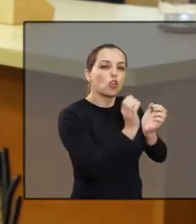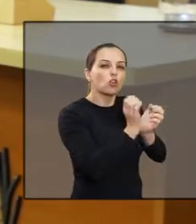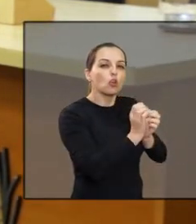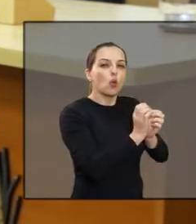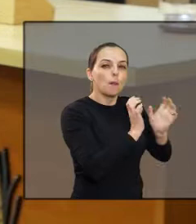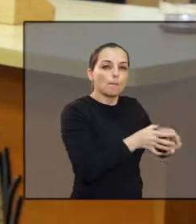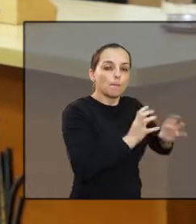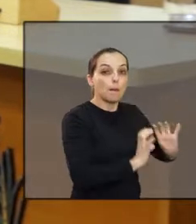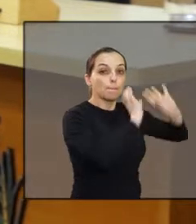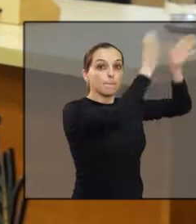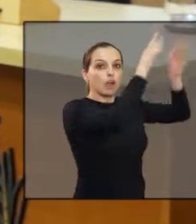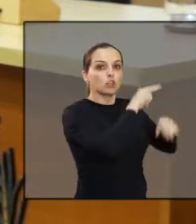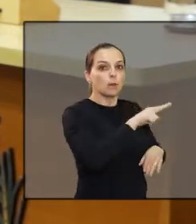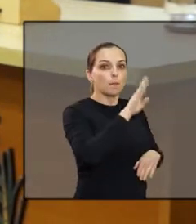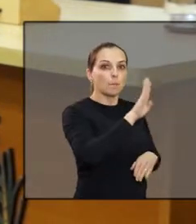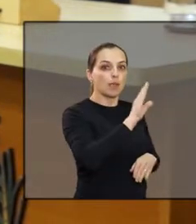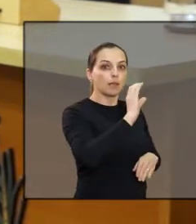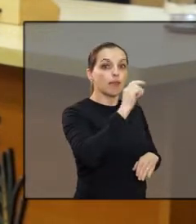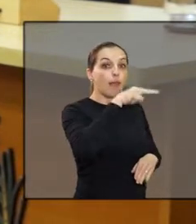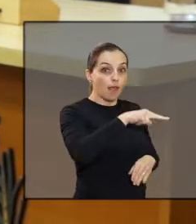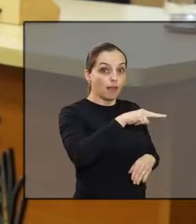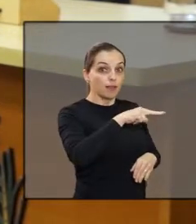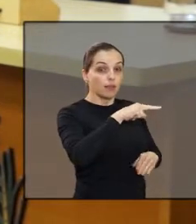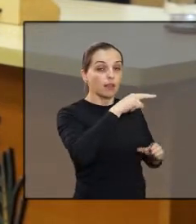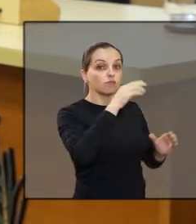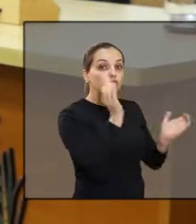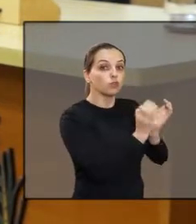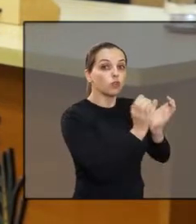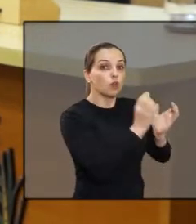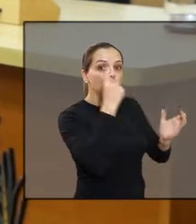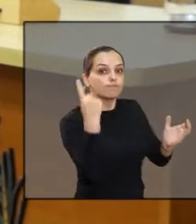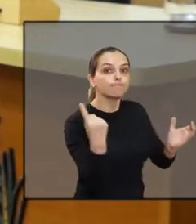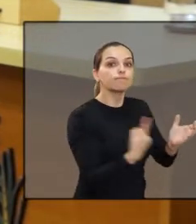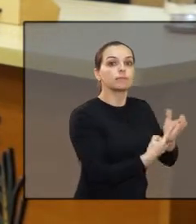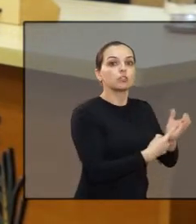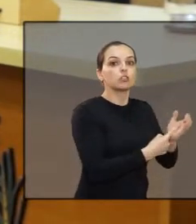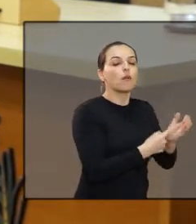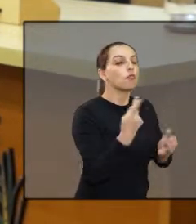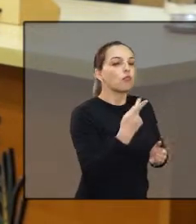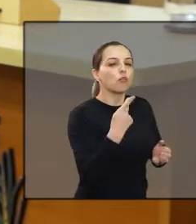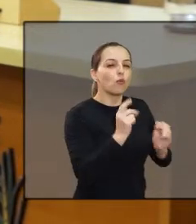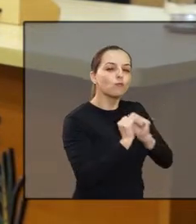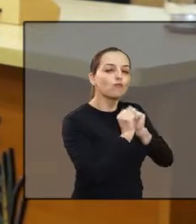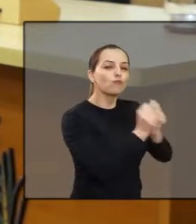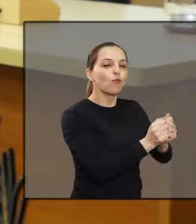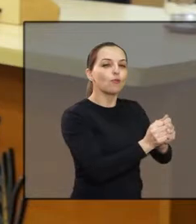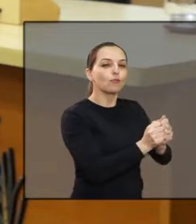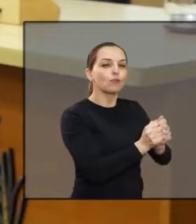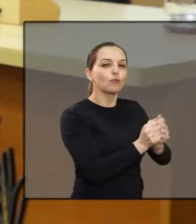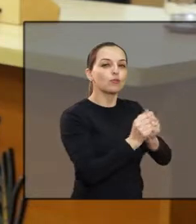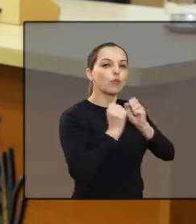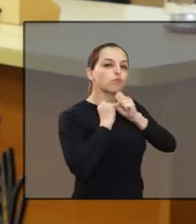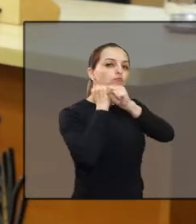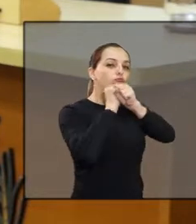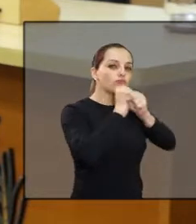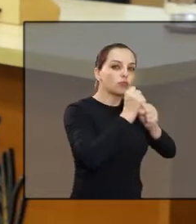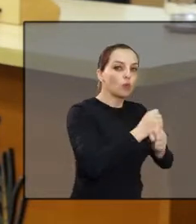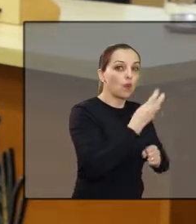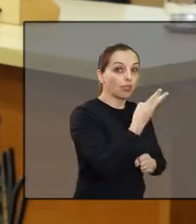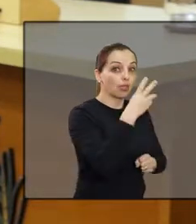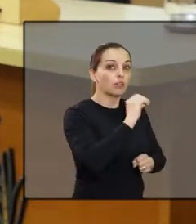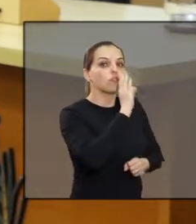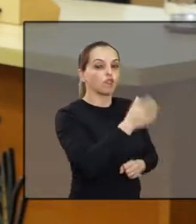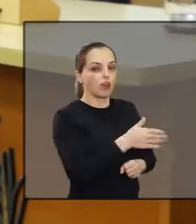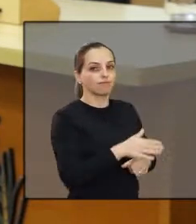isso fazem 30 anos. E desde então, a trajetória tem sido a trajetória de uma atleta